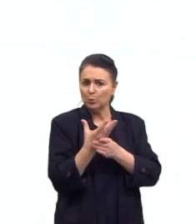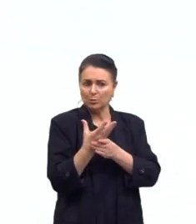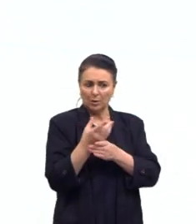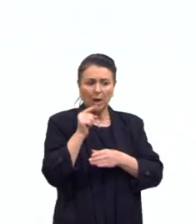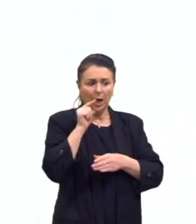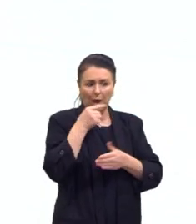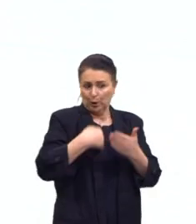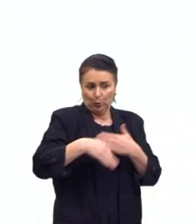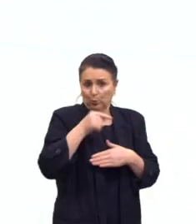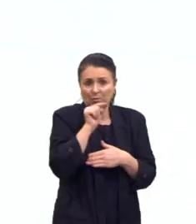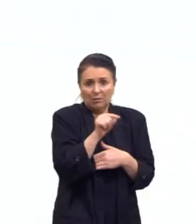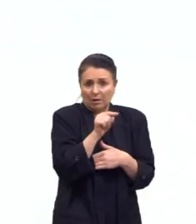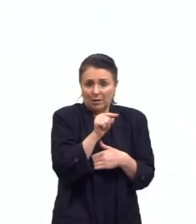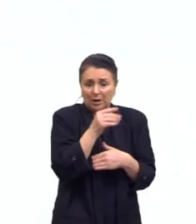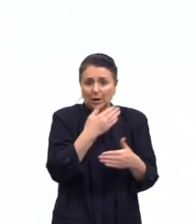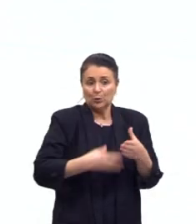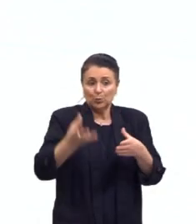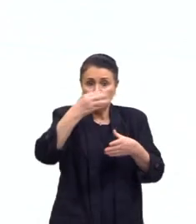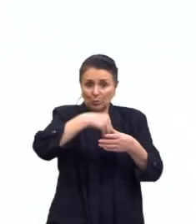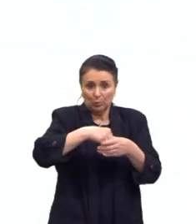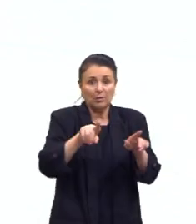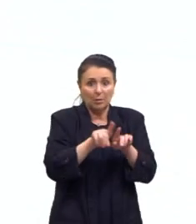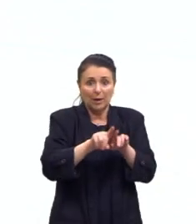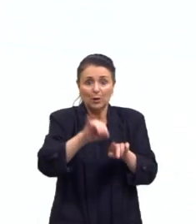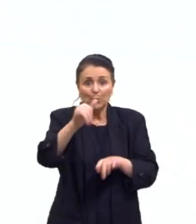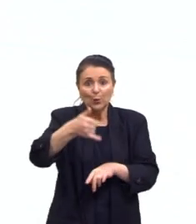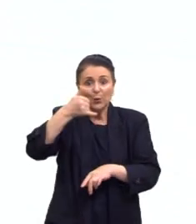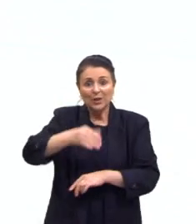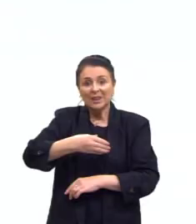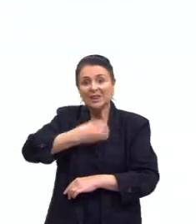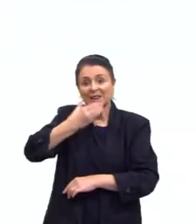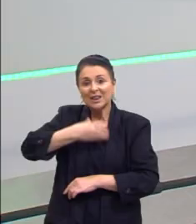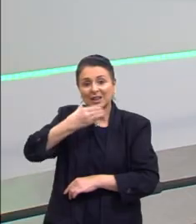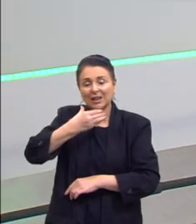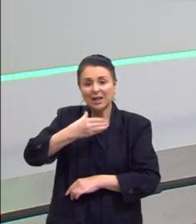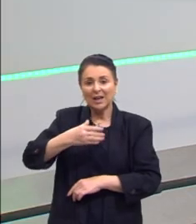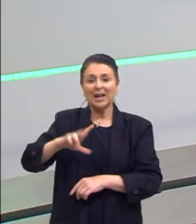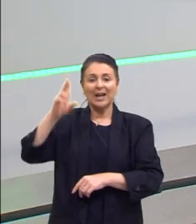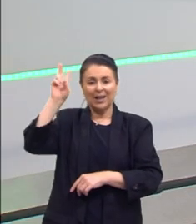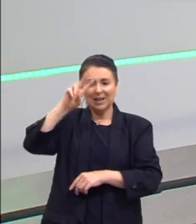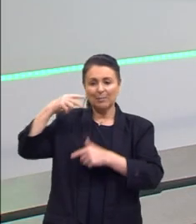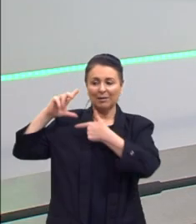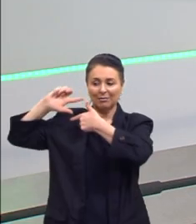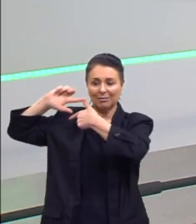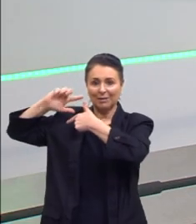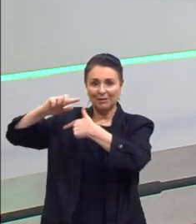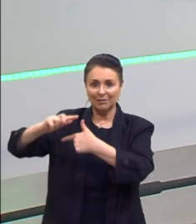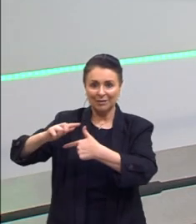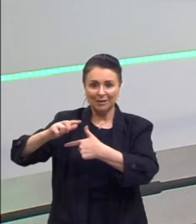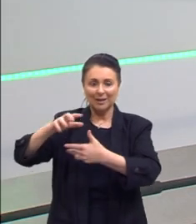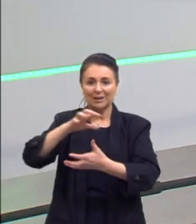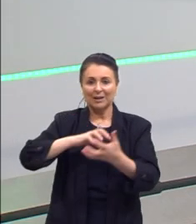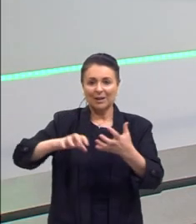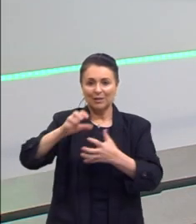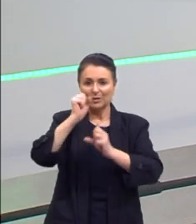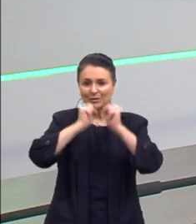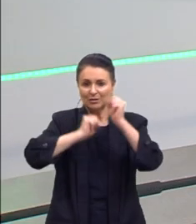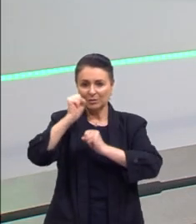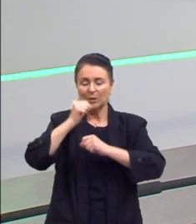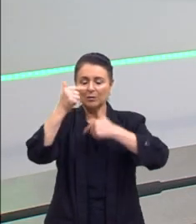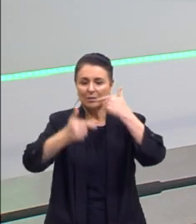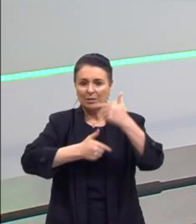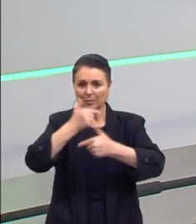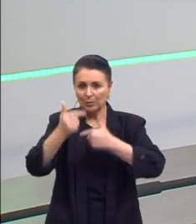tudo pertence, tudo inclui o iPhone. Lembrando aquela questão da alienação da Revolução Industrial. É um trabalhador que